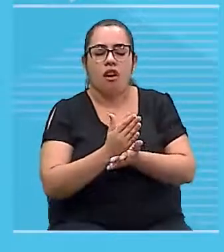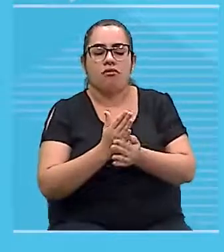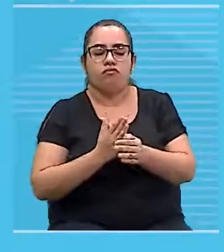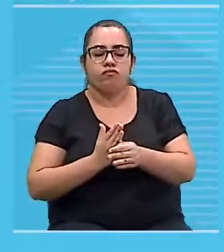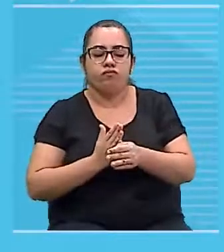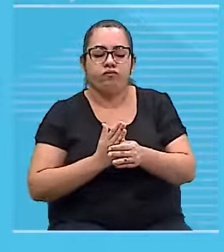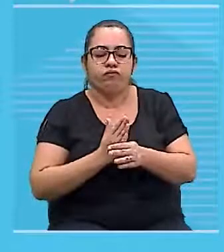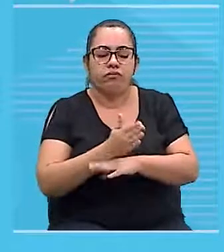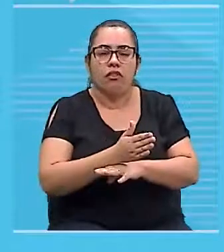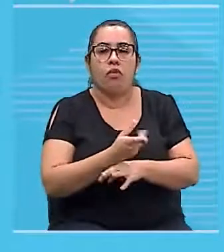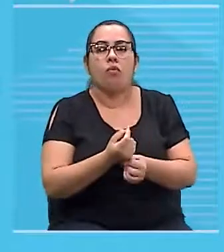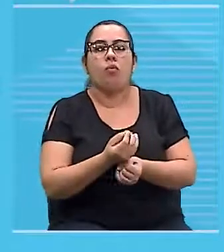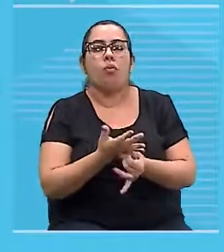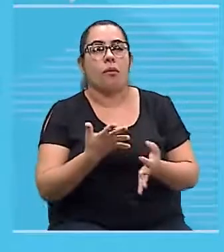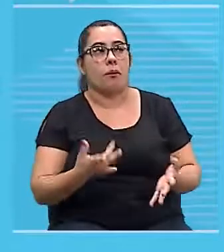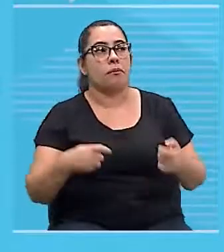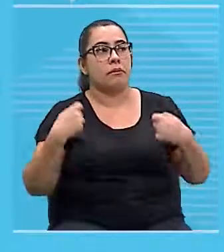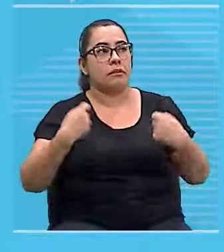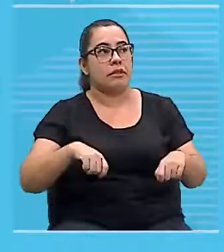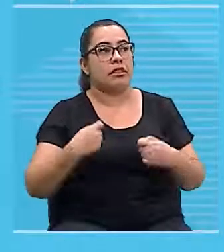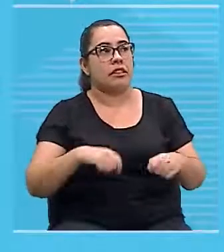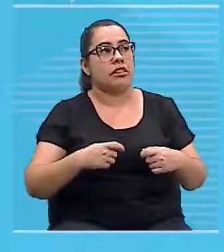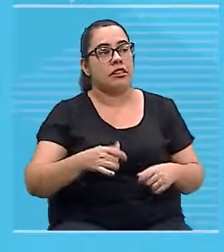corrente elétrica para cima.